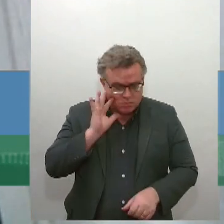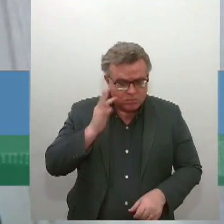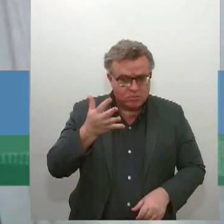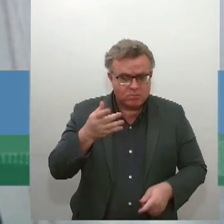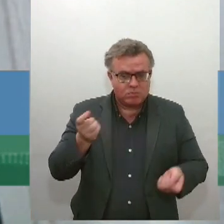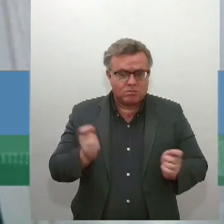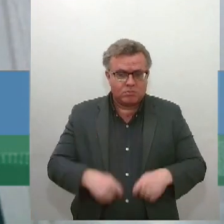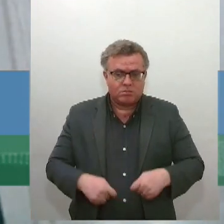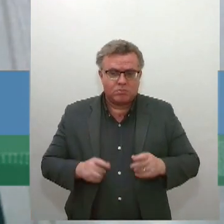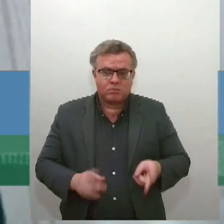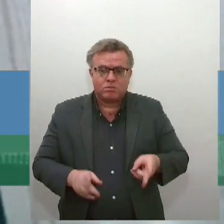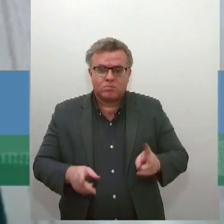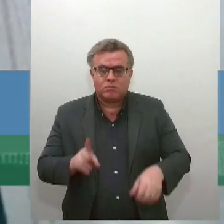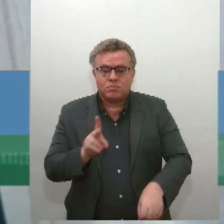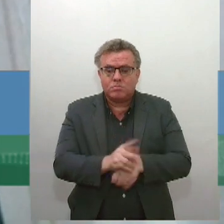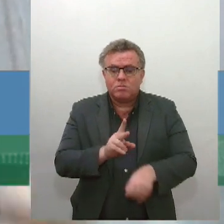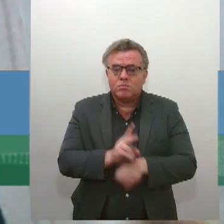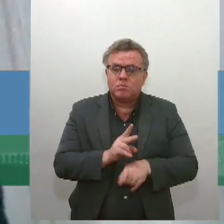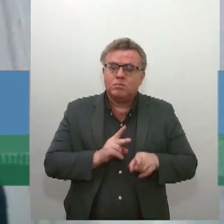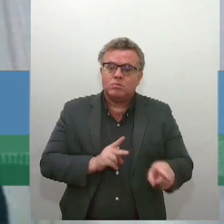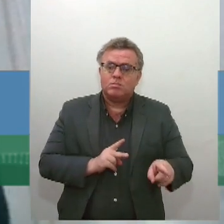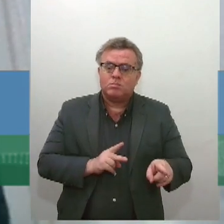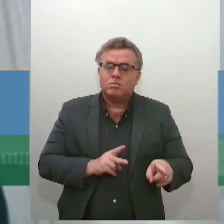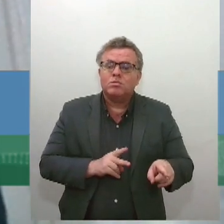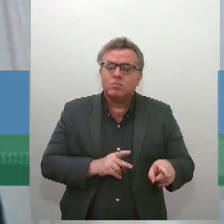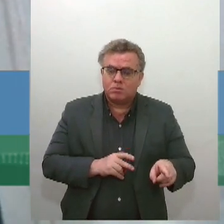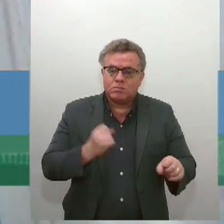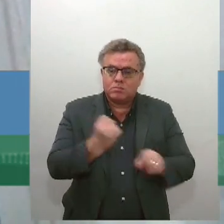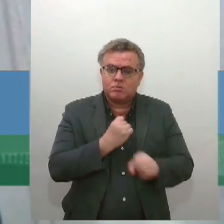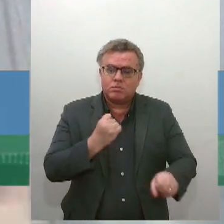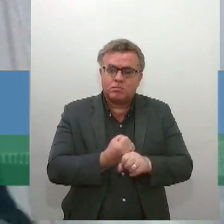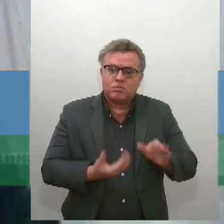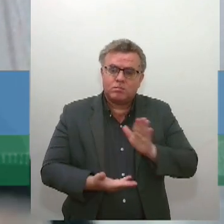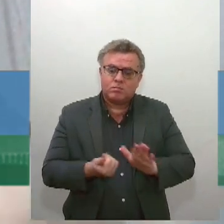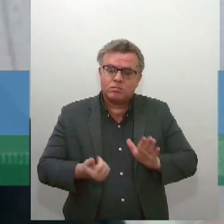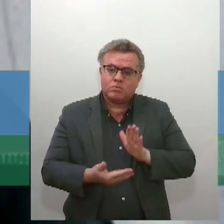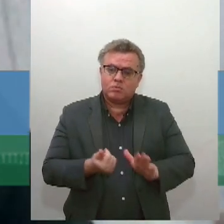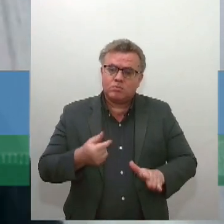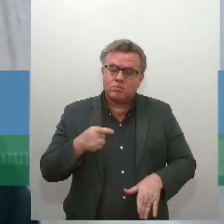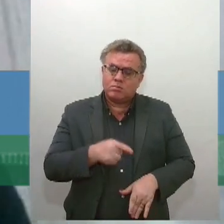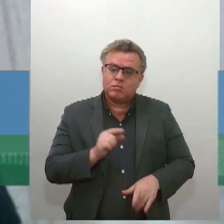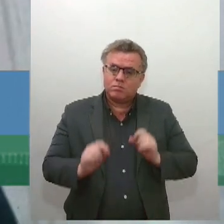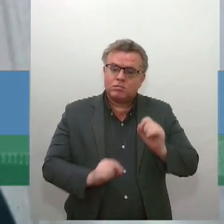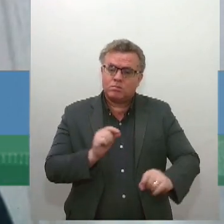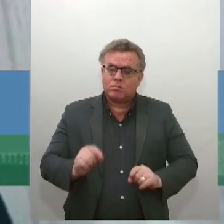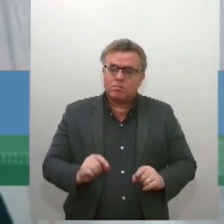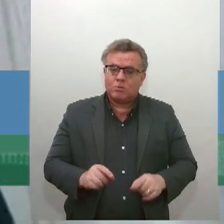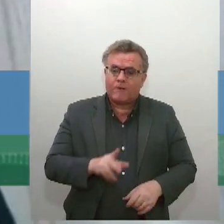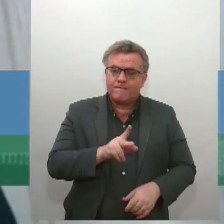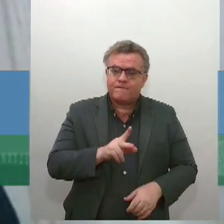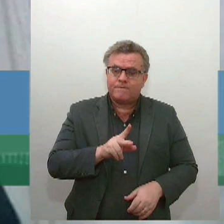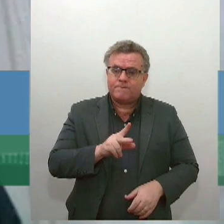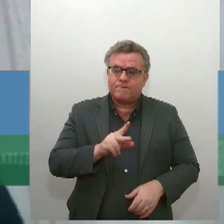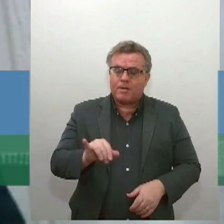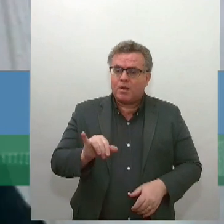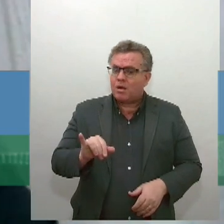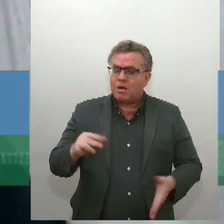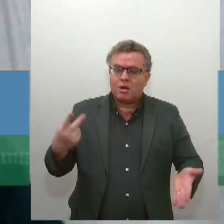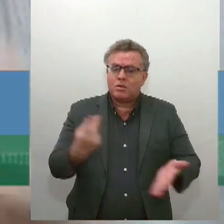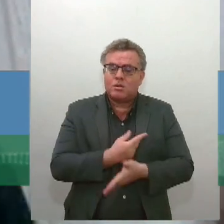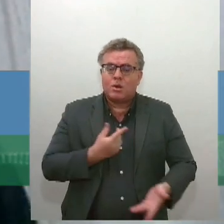cautelar pra que se suspenda a retirada daquilo porque aquilo vai ser um dano irreparável. Então,